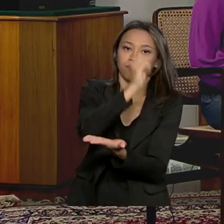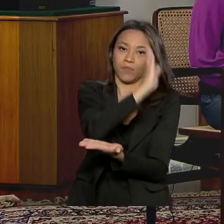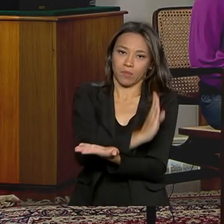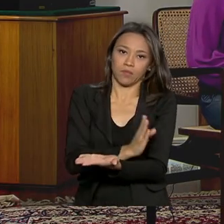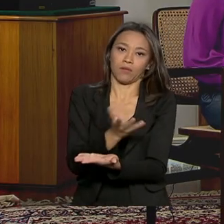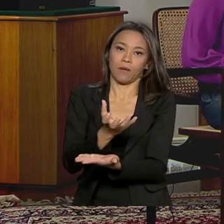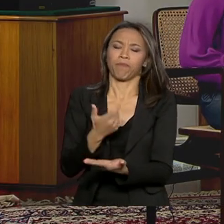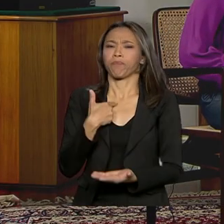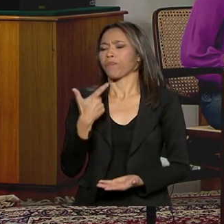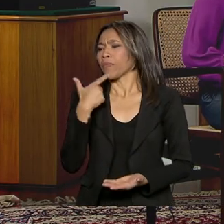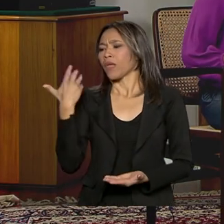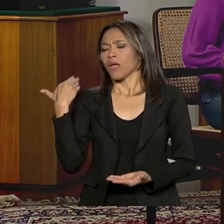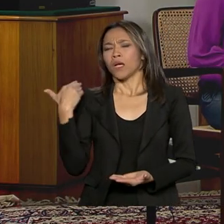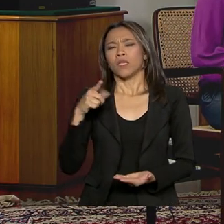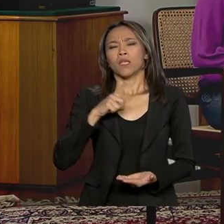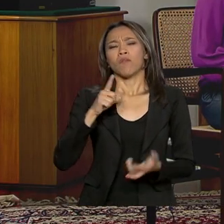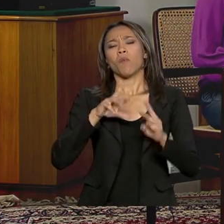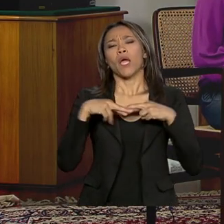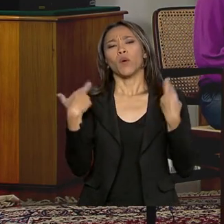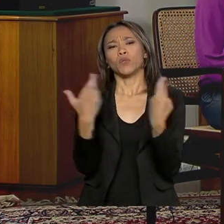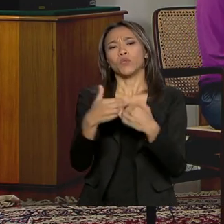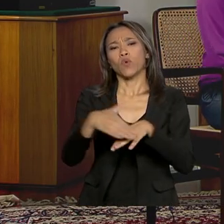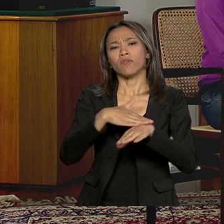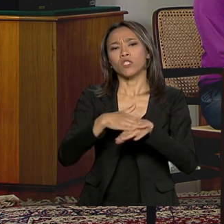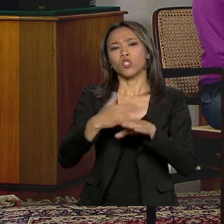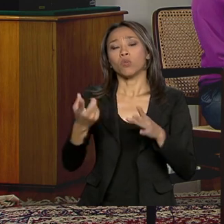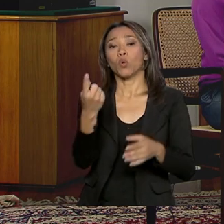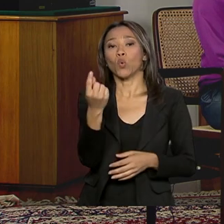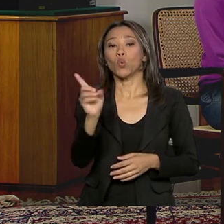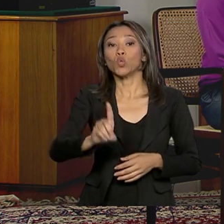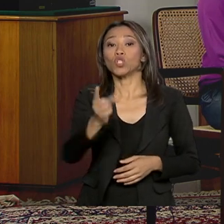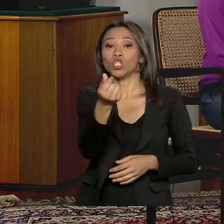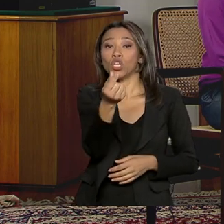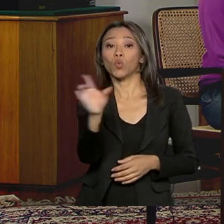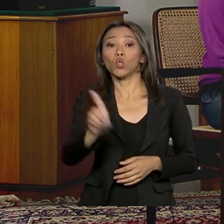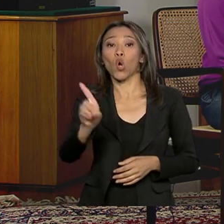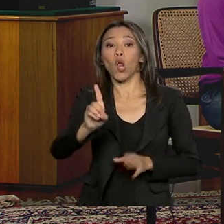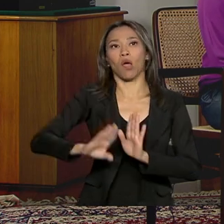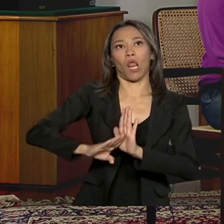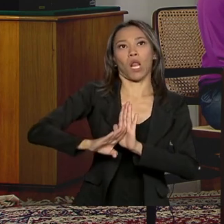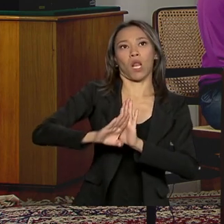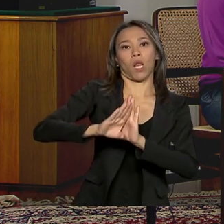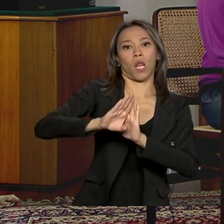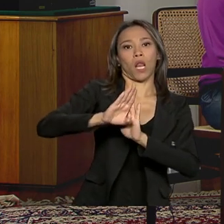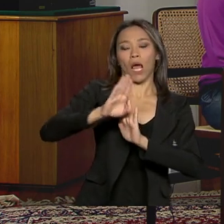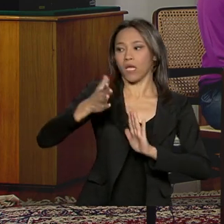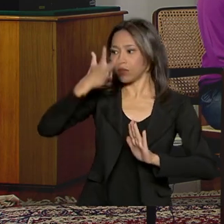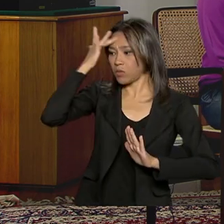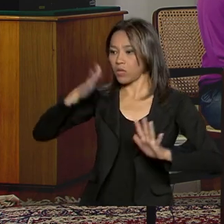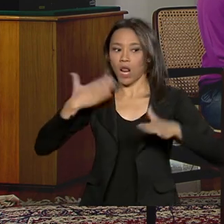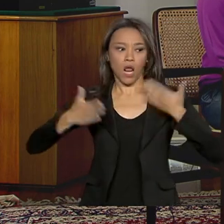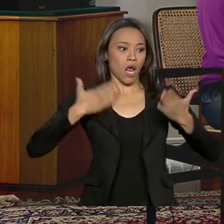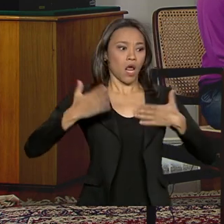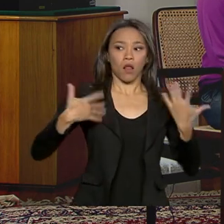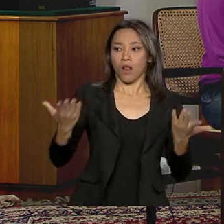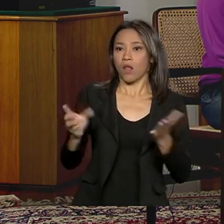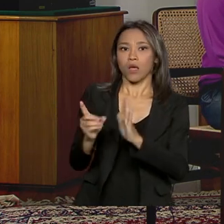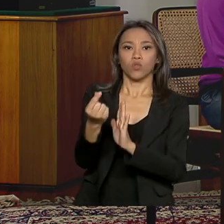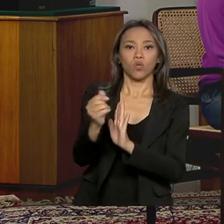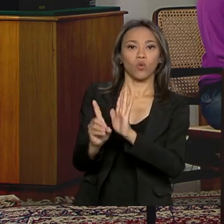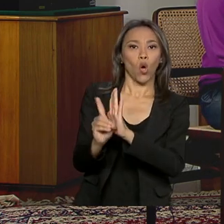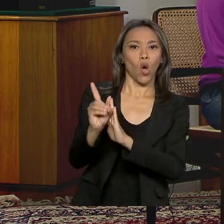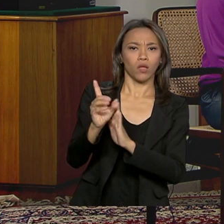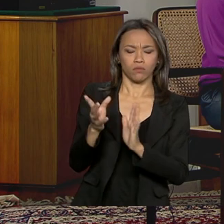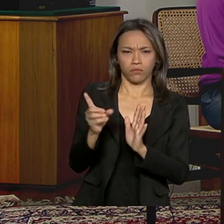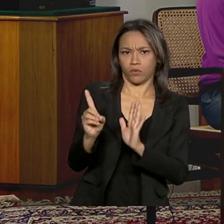dia nós estávamos conversando em uma reunião de ministros sobre essa alta do dólar. Eu ia perguntar alta do dólar, e aí todo mundo se assustou. Aí